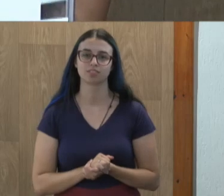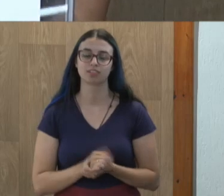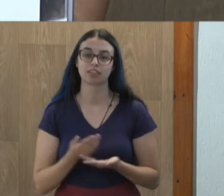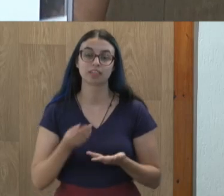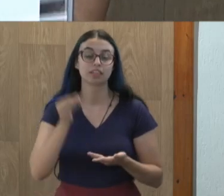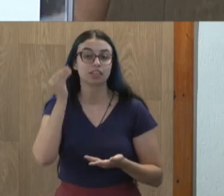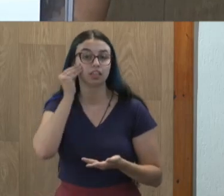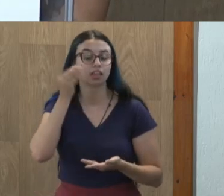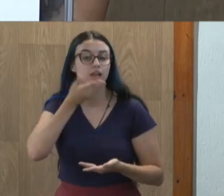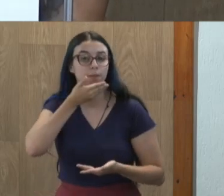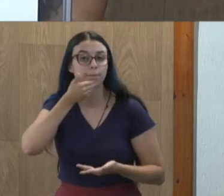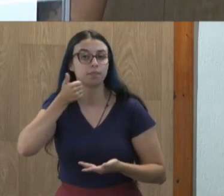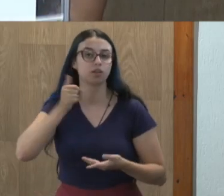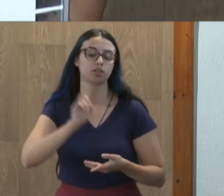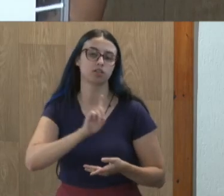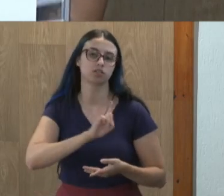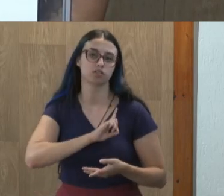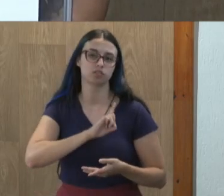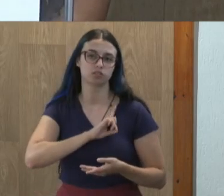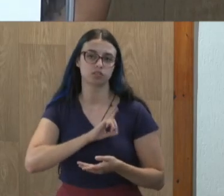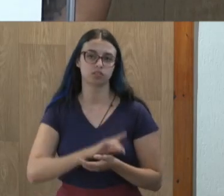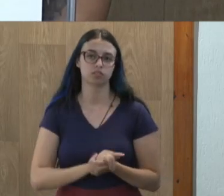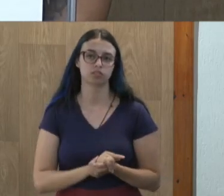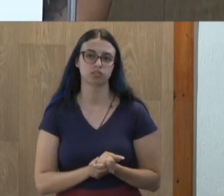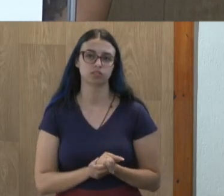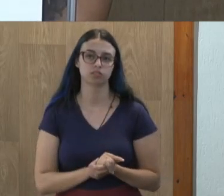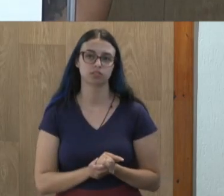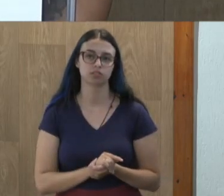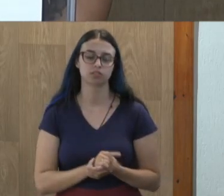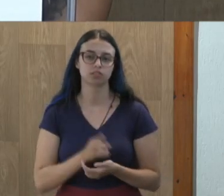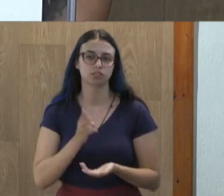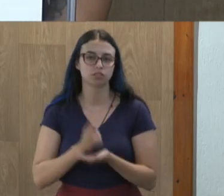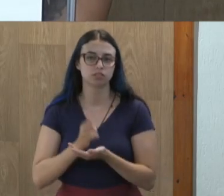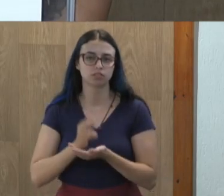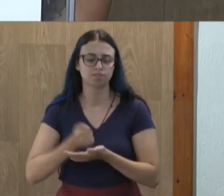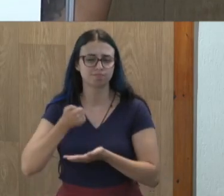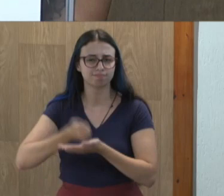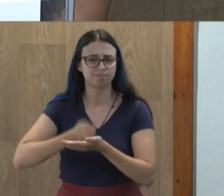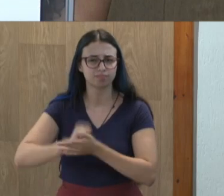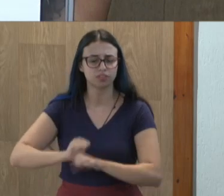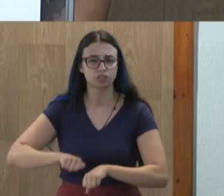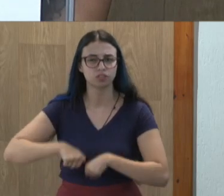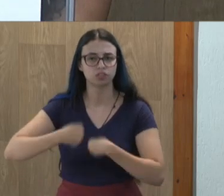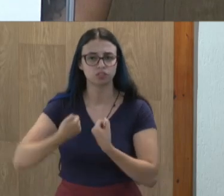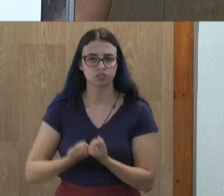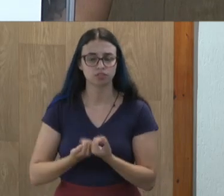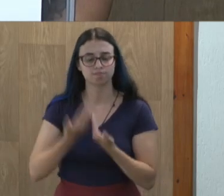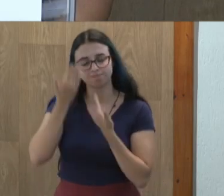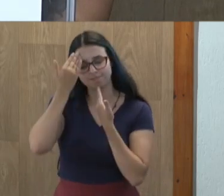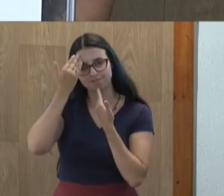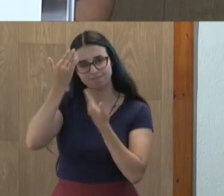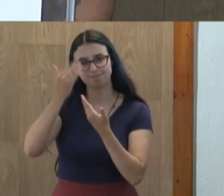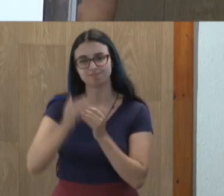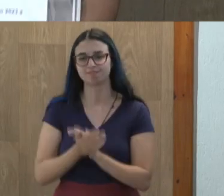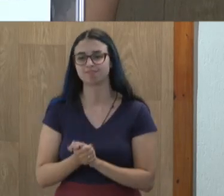melhorias que a gente precisa e correr atrás das coisas. Muito obrigado.